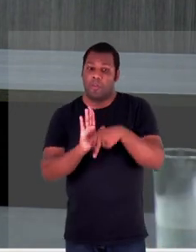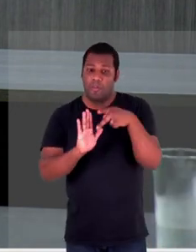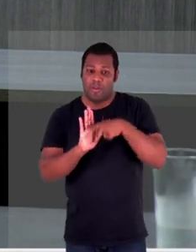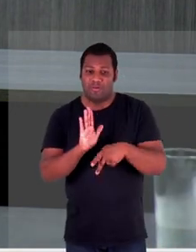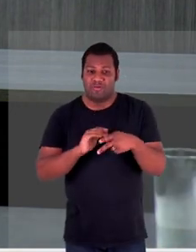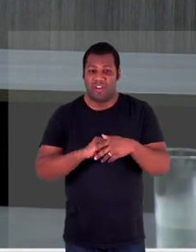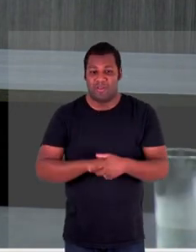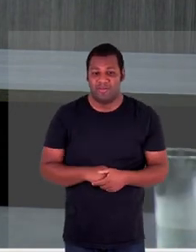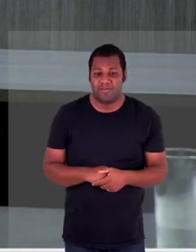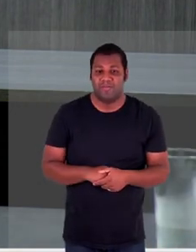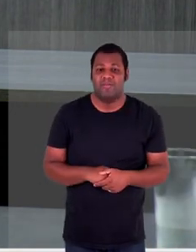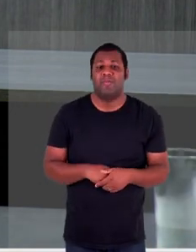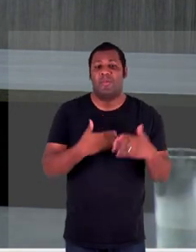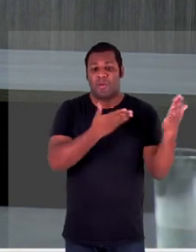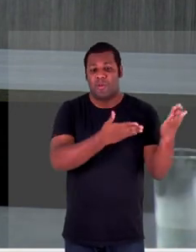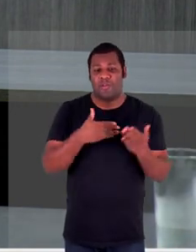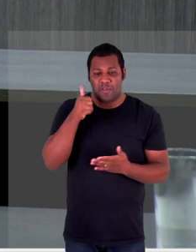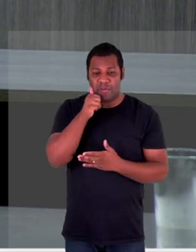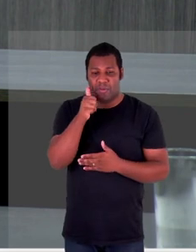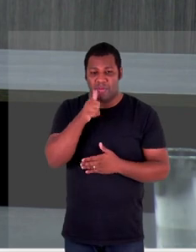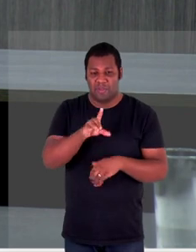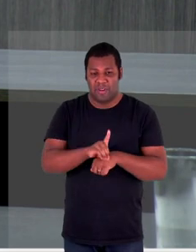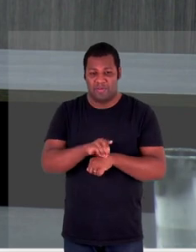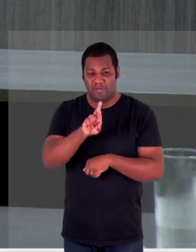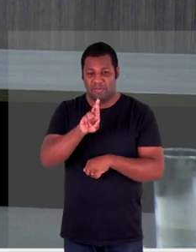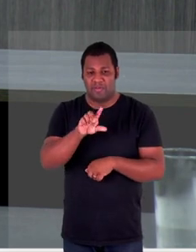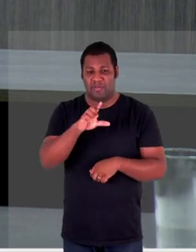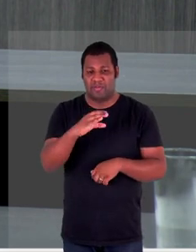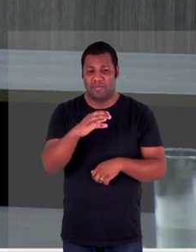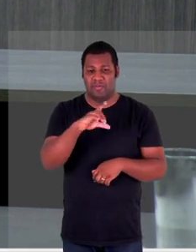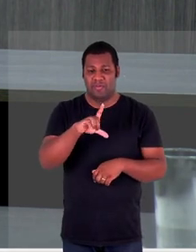favor doutora Clara a palavra está com a senhora